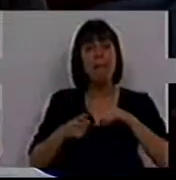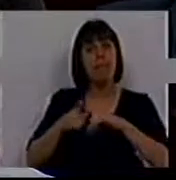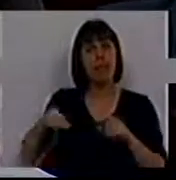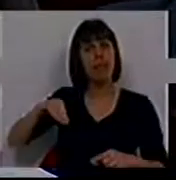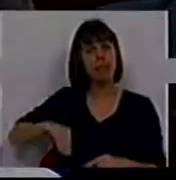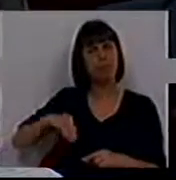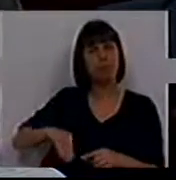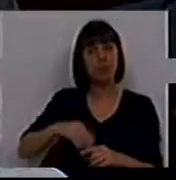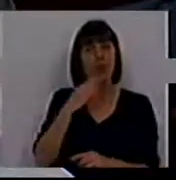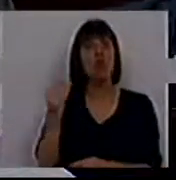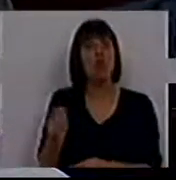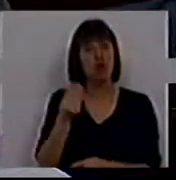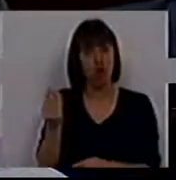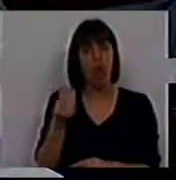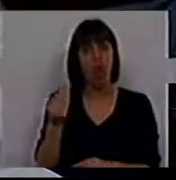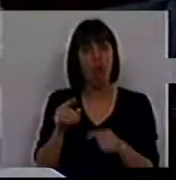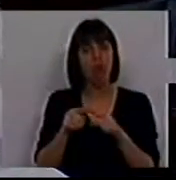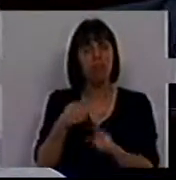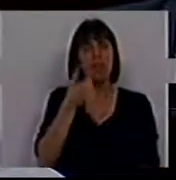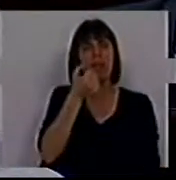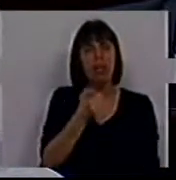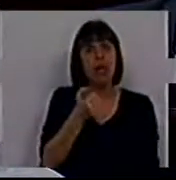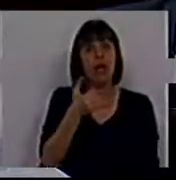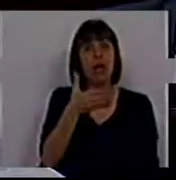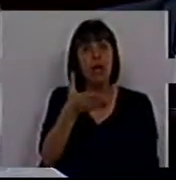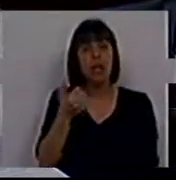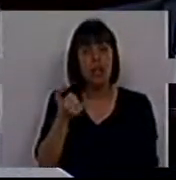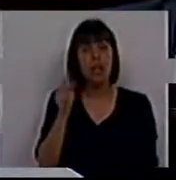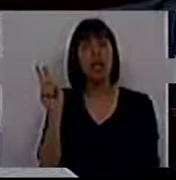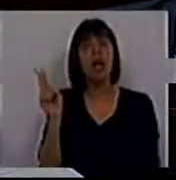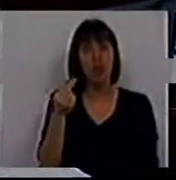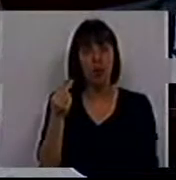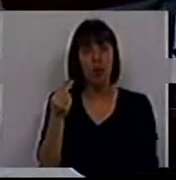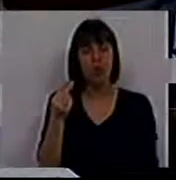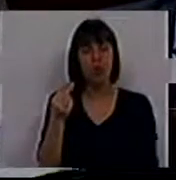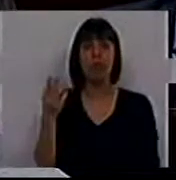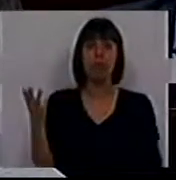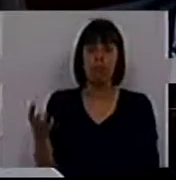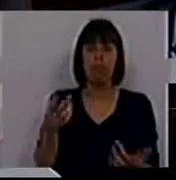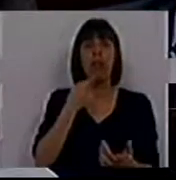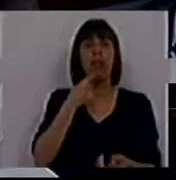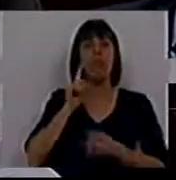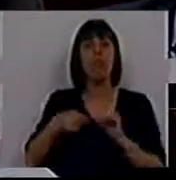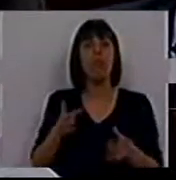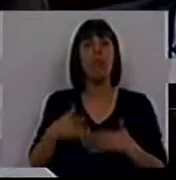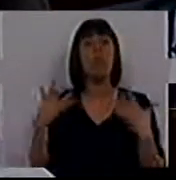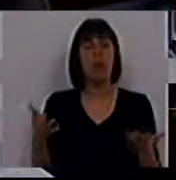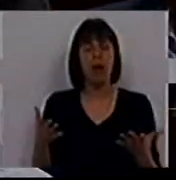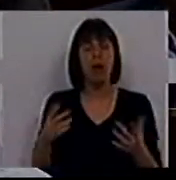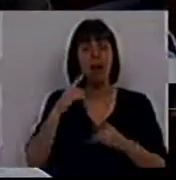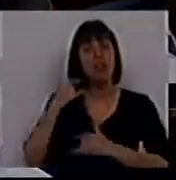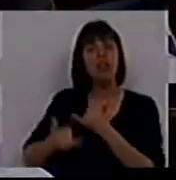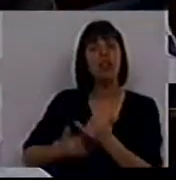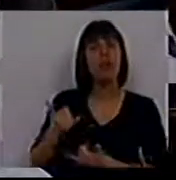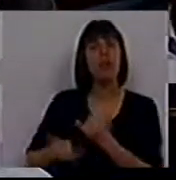salarial dos jovens é de 515 euros. E estamos a falar da